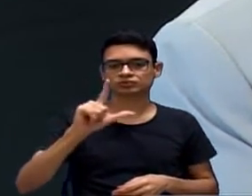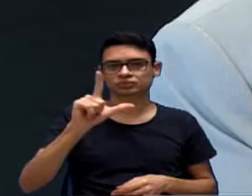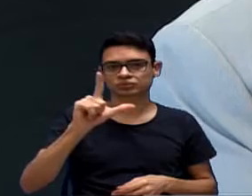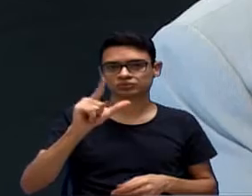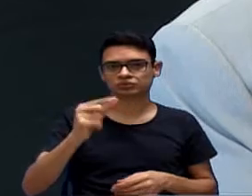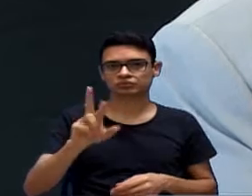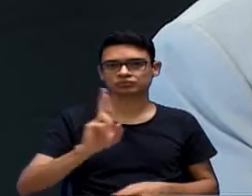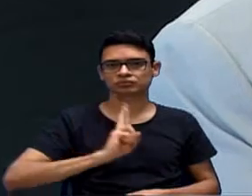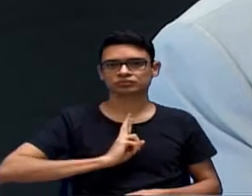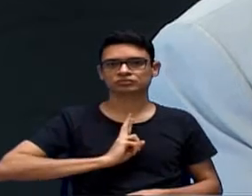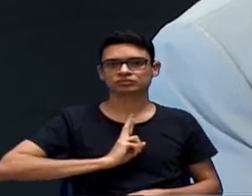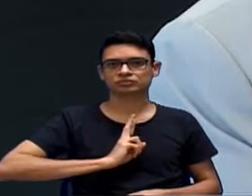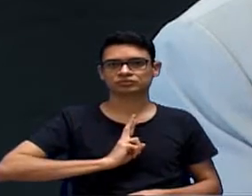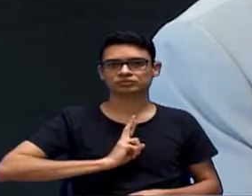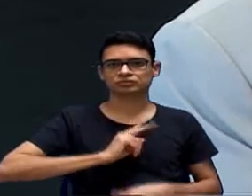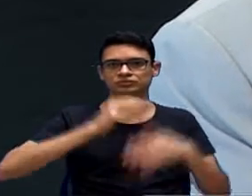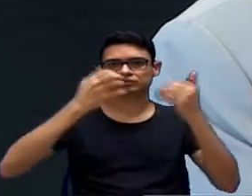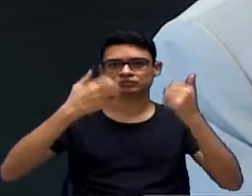dizendo que...